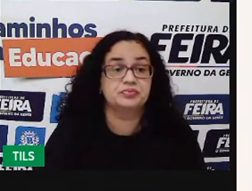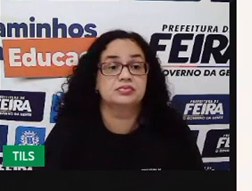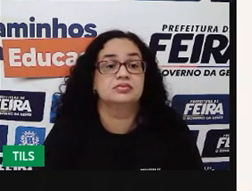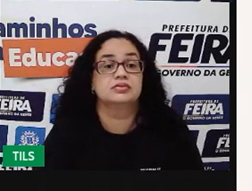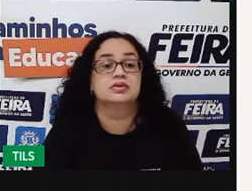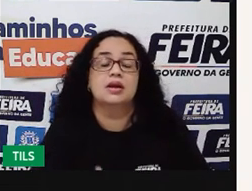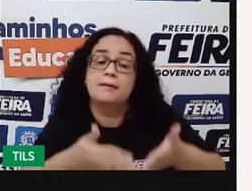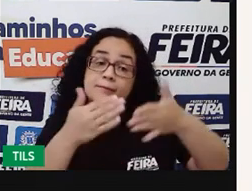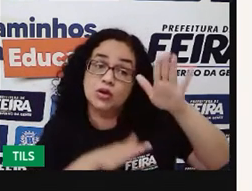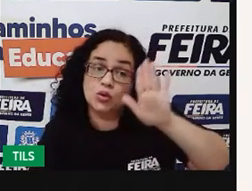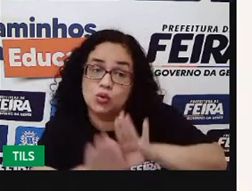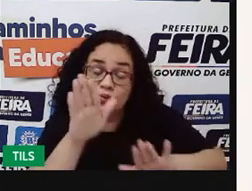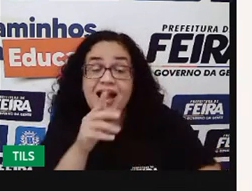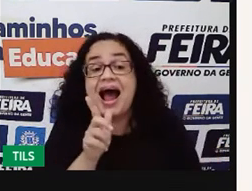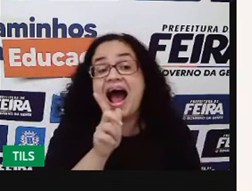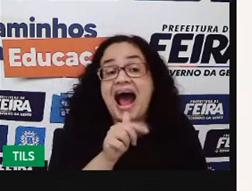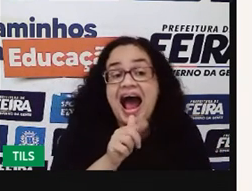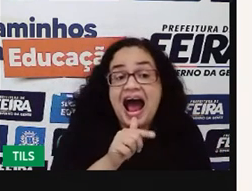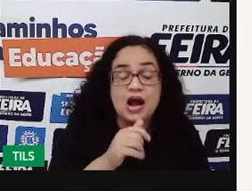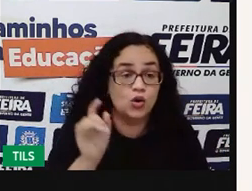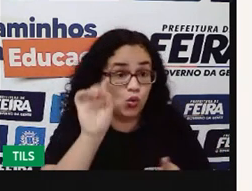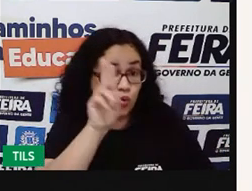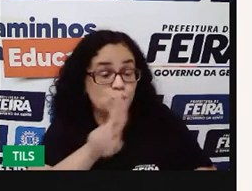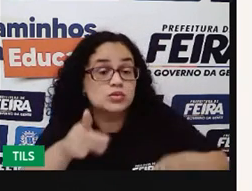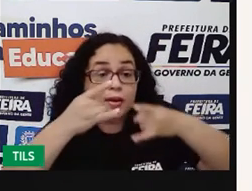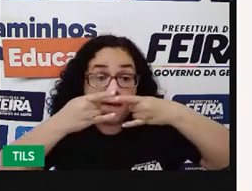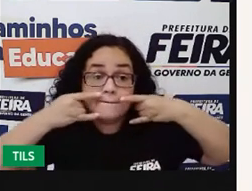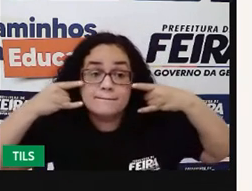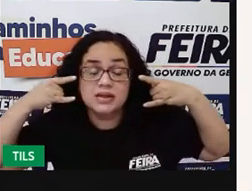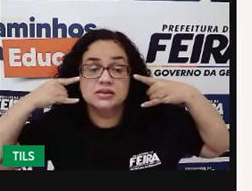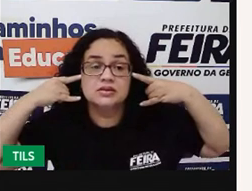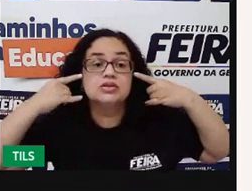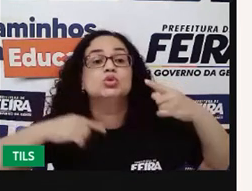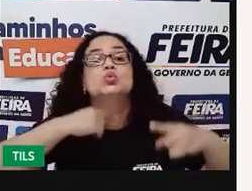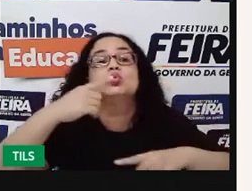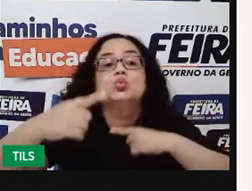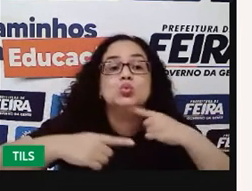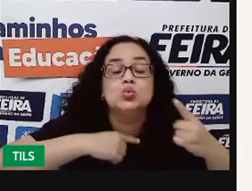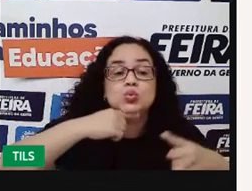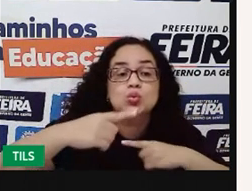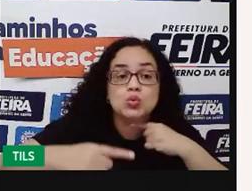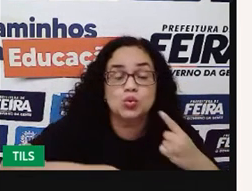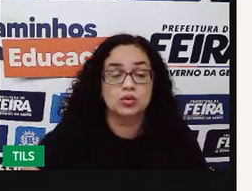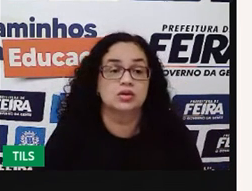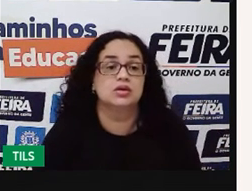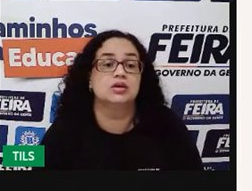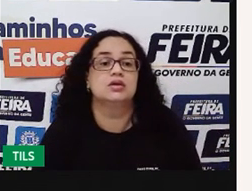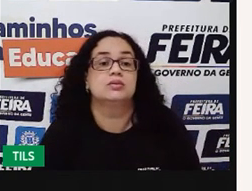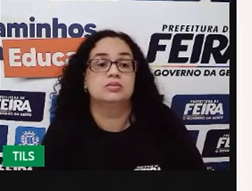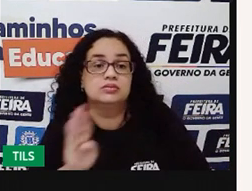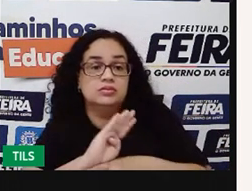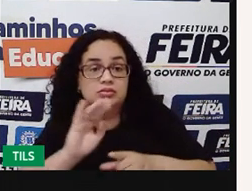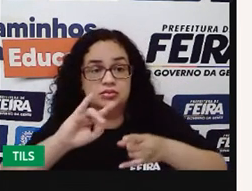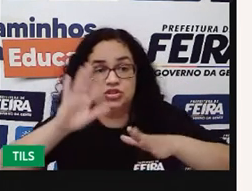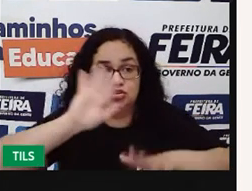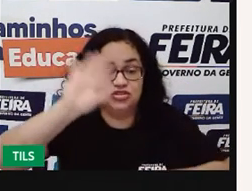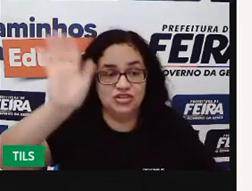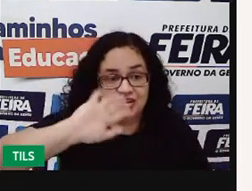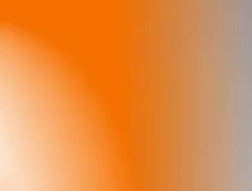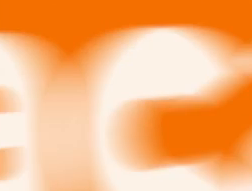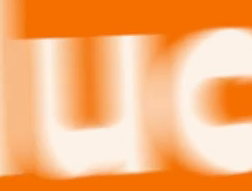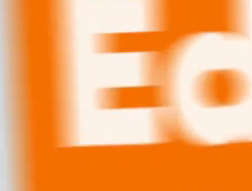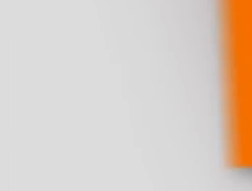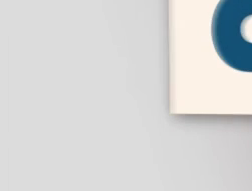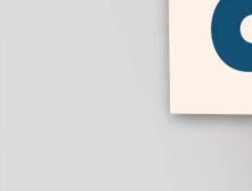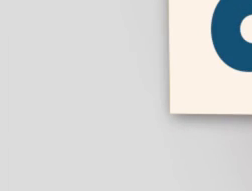peço que se cuidem, bebam água, usem máscara, e qualquer dúvida, entre em contato comigo pelas redes sociais. Tchauzinho!